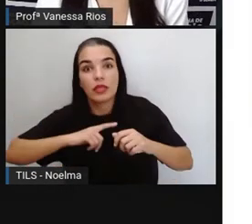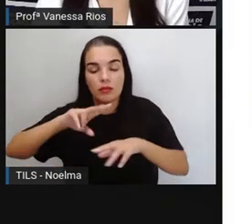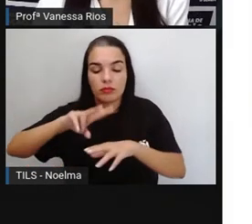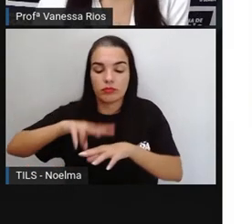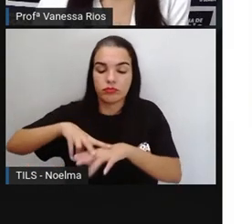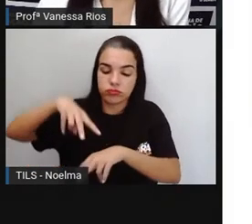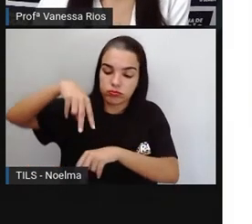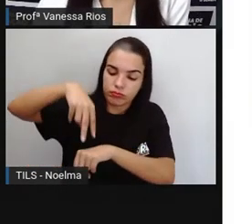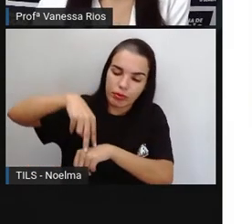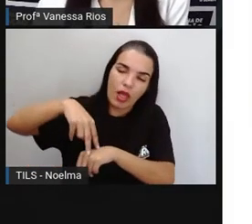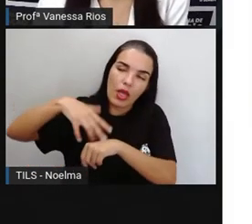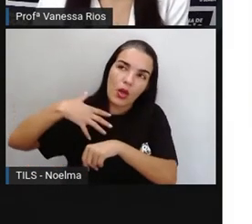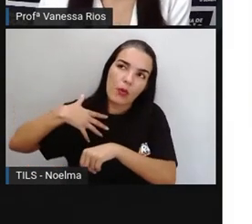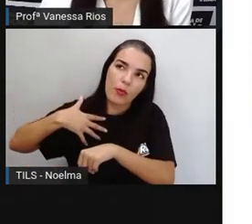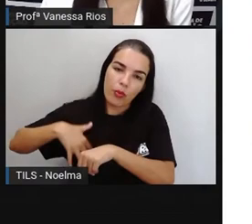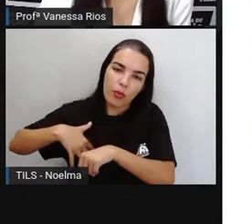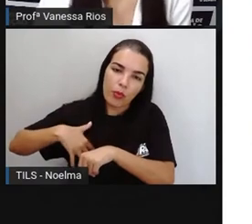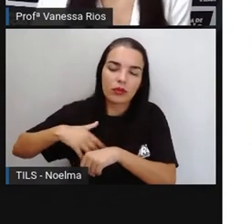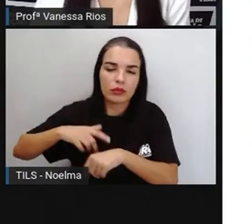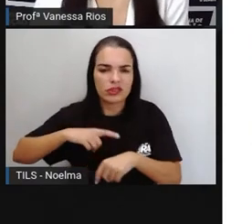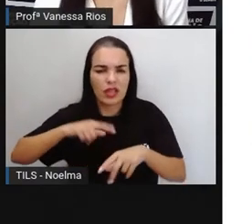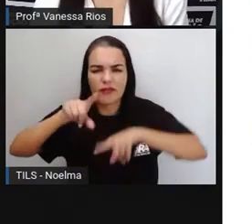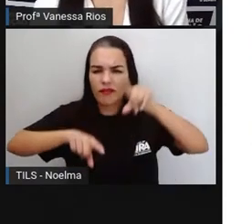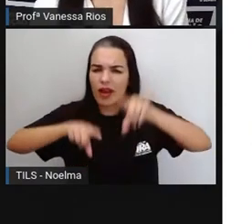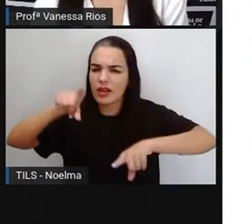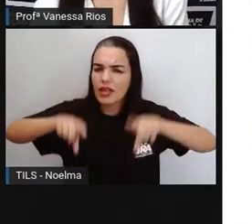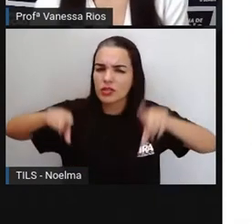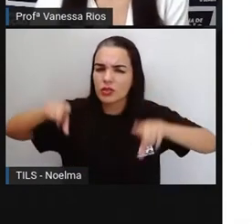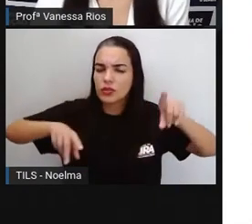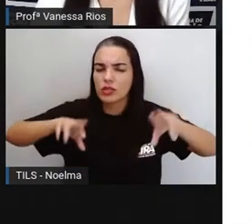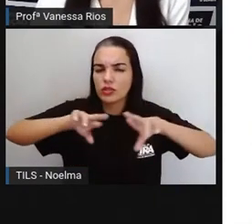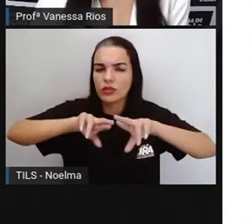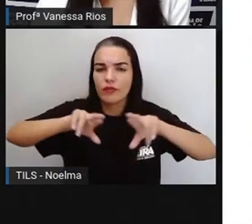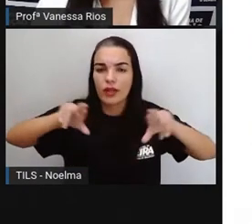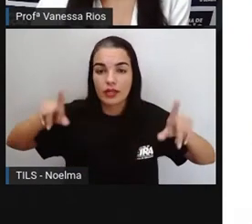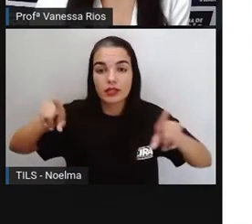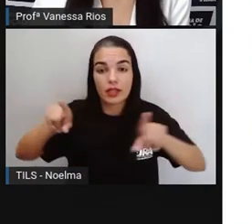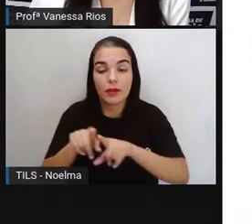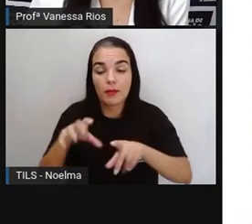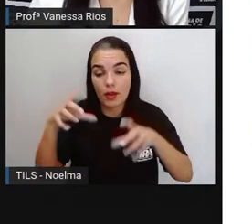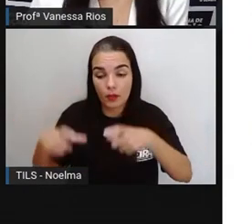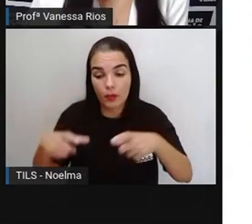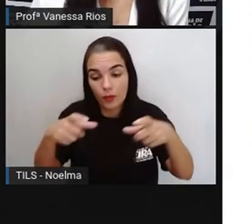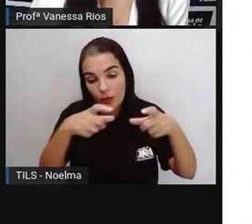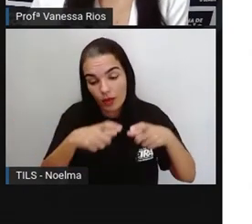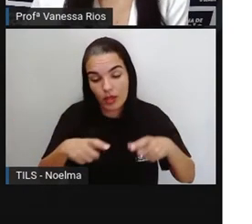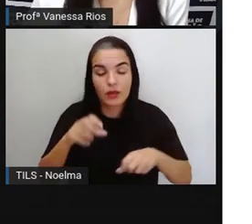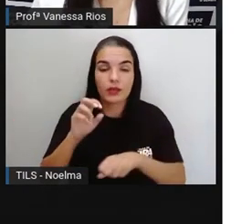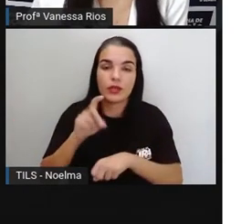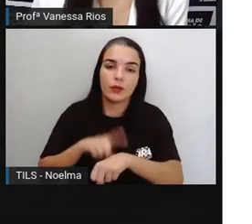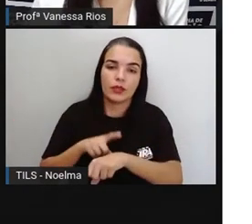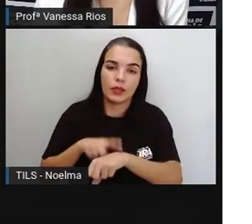algumas variações aí bem interessantes em relação ao tempo, em relação à localização também.